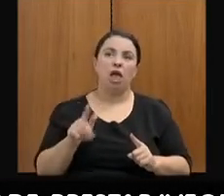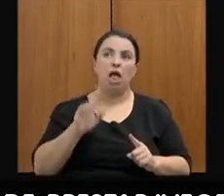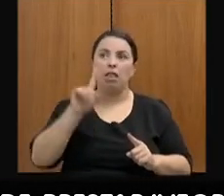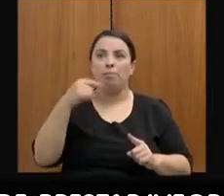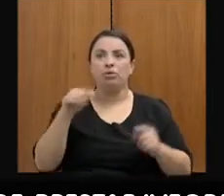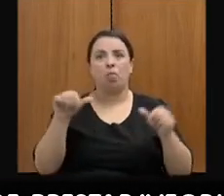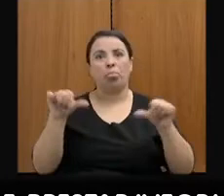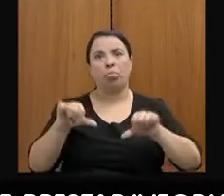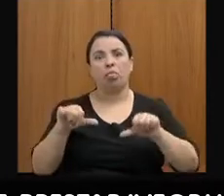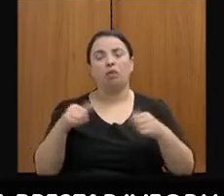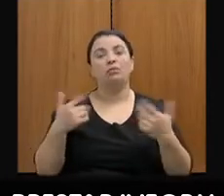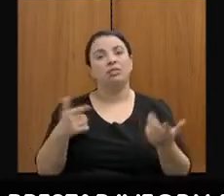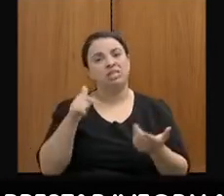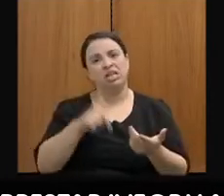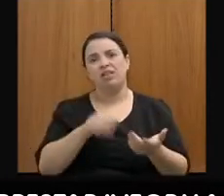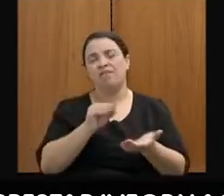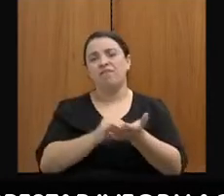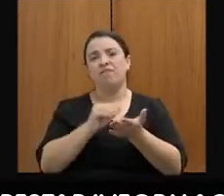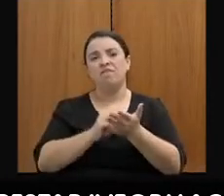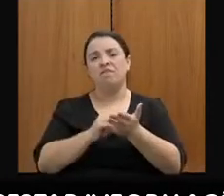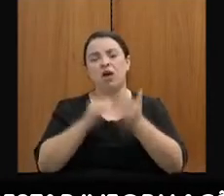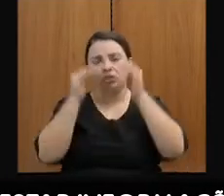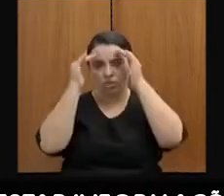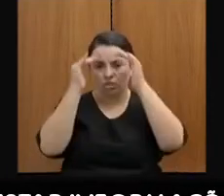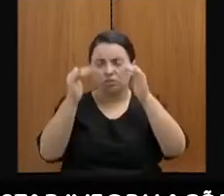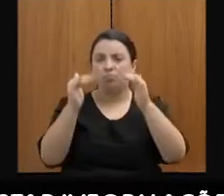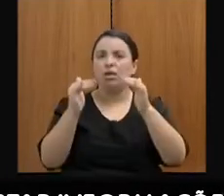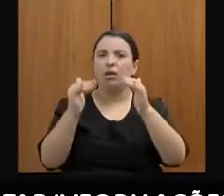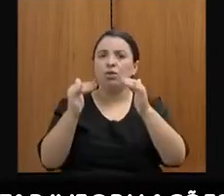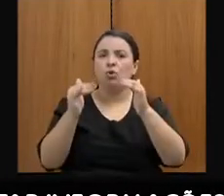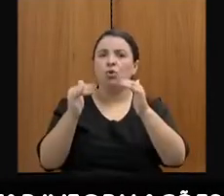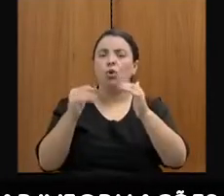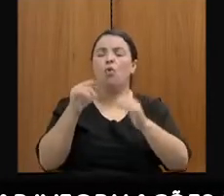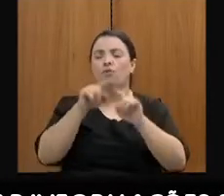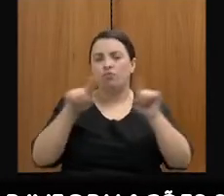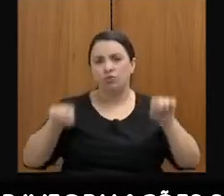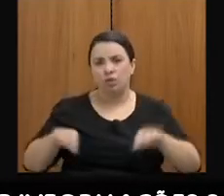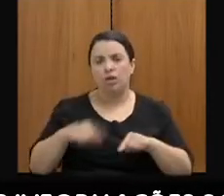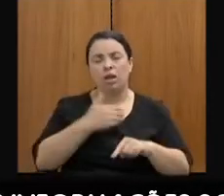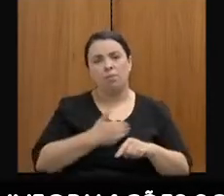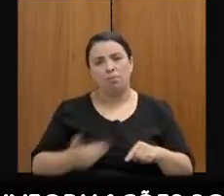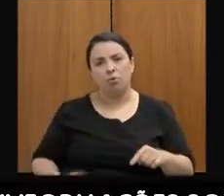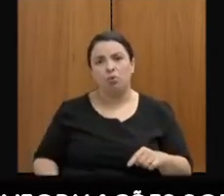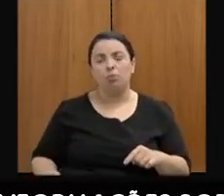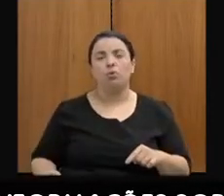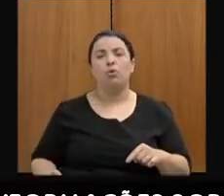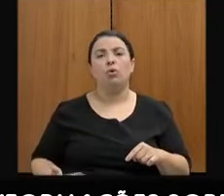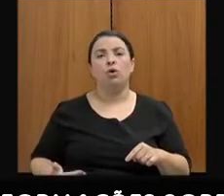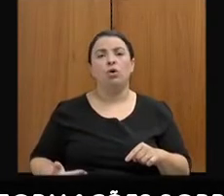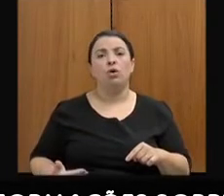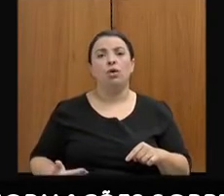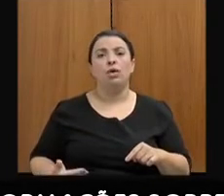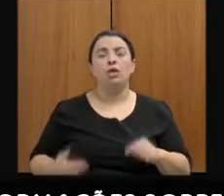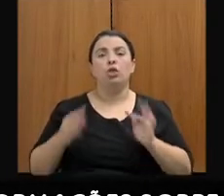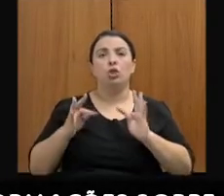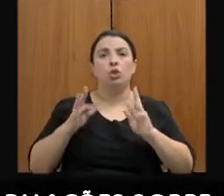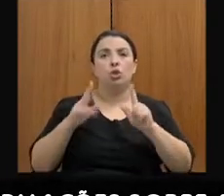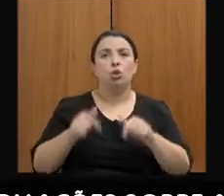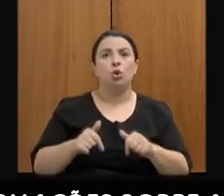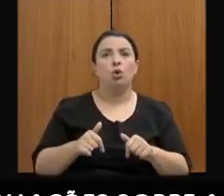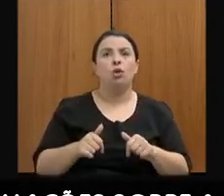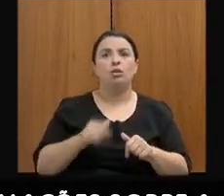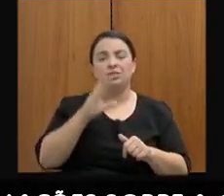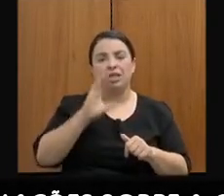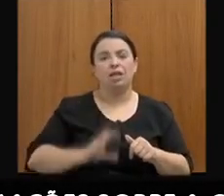com o servidor e principalmente com todo o cidadão mineiro, todo o cidadão mineiro, tem sido uma marca e um diferencial.